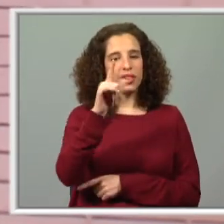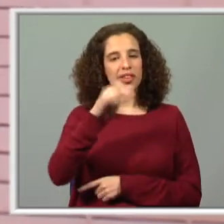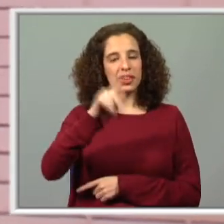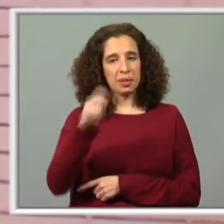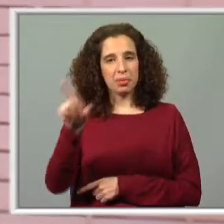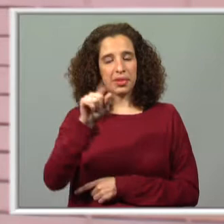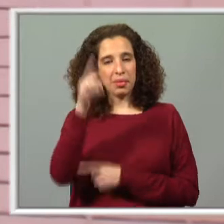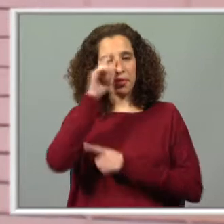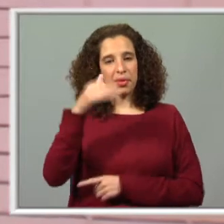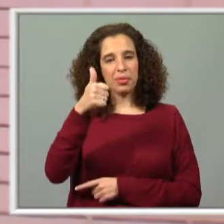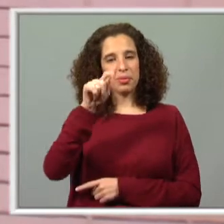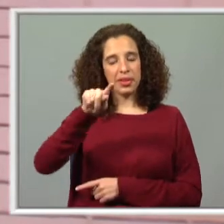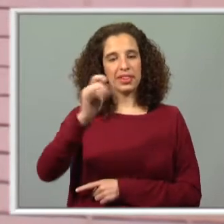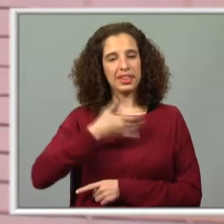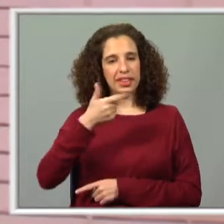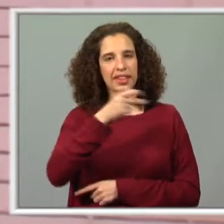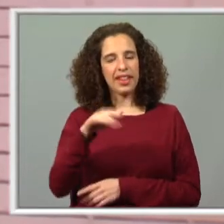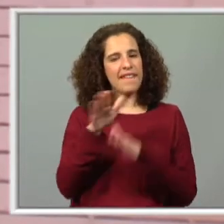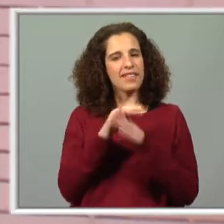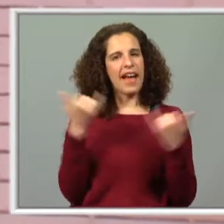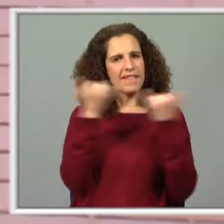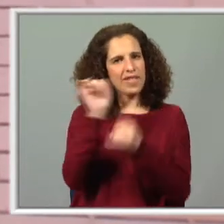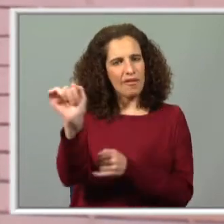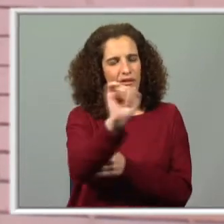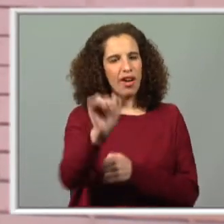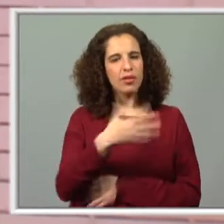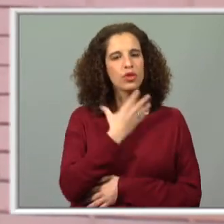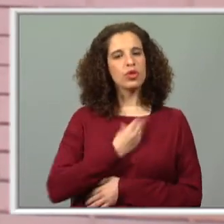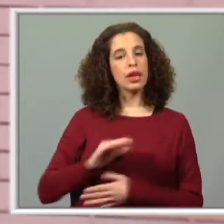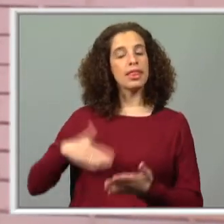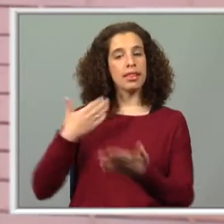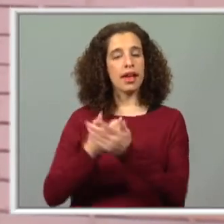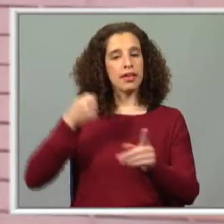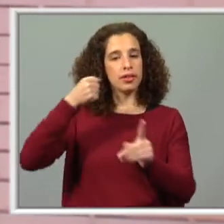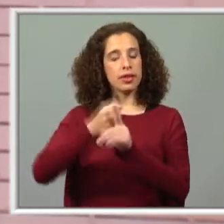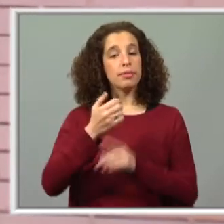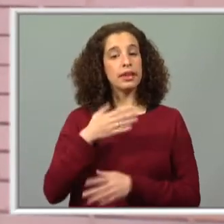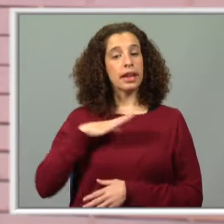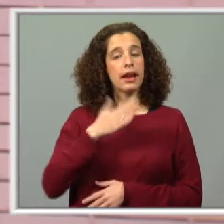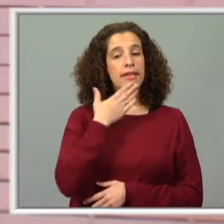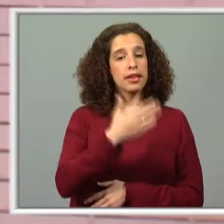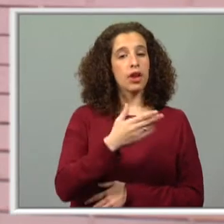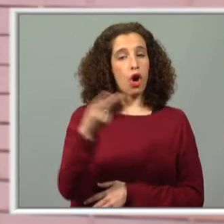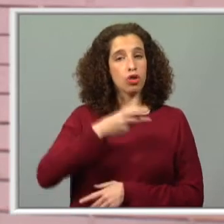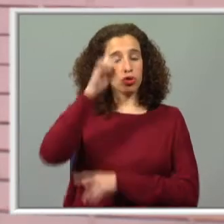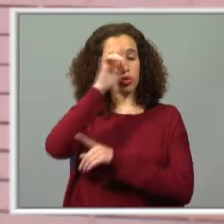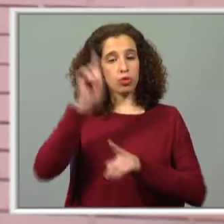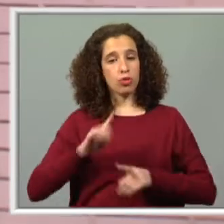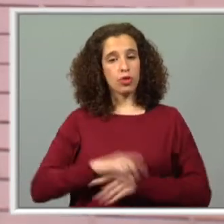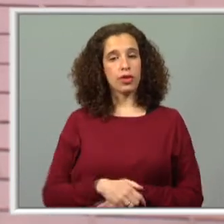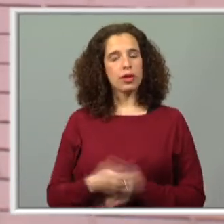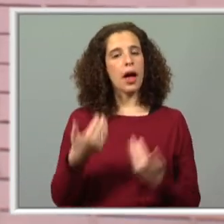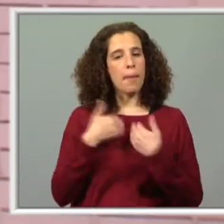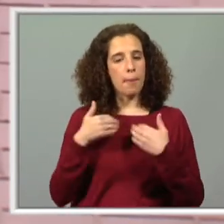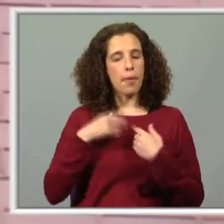Benedita a alegria que houve desse lado. Gostei muito de vos ter deixado esta missão e tenho que agradecer ao professor Filipe e à professora Benedita que me